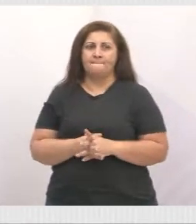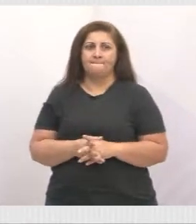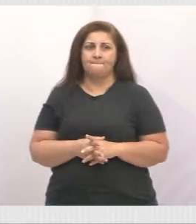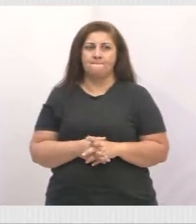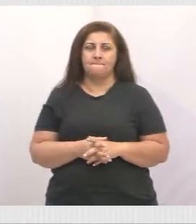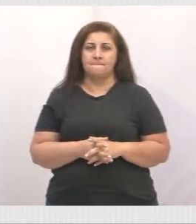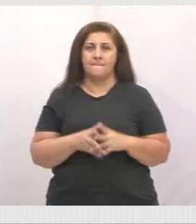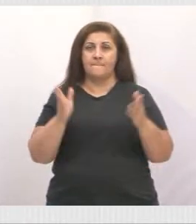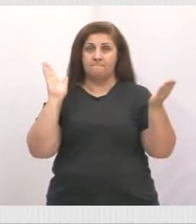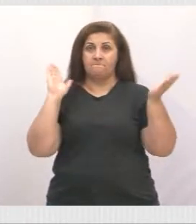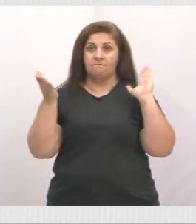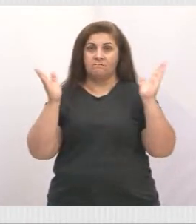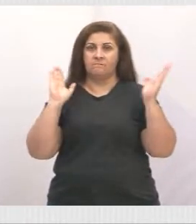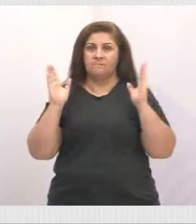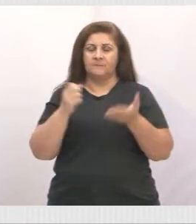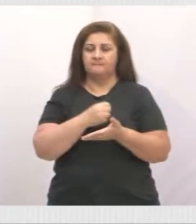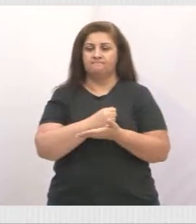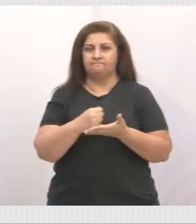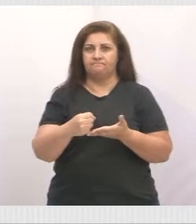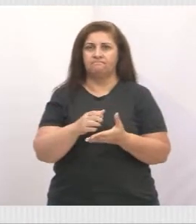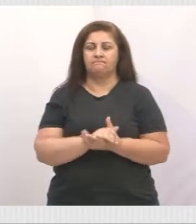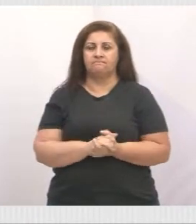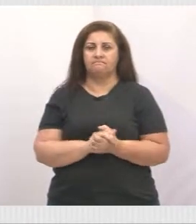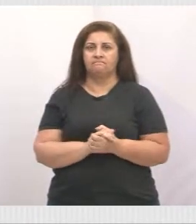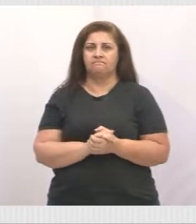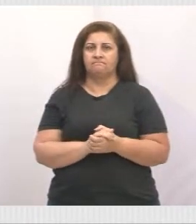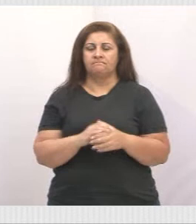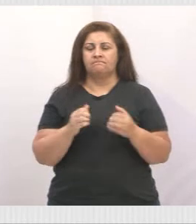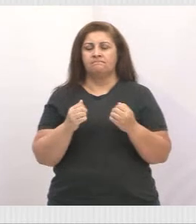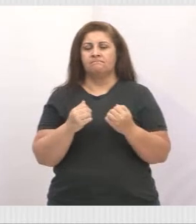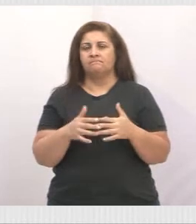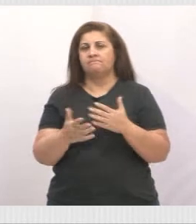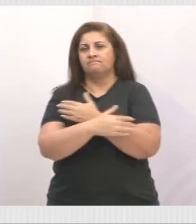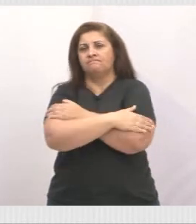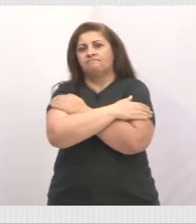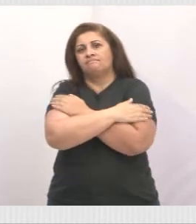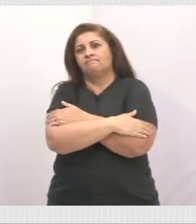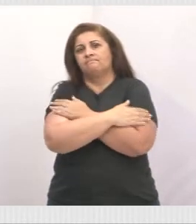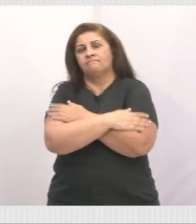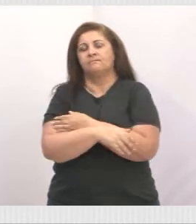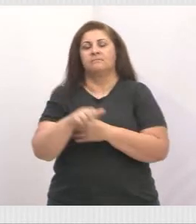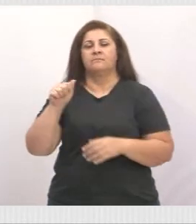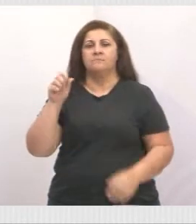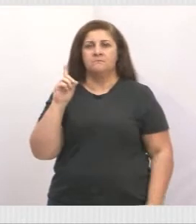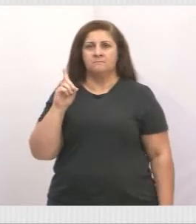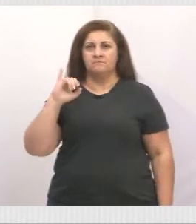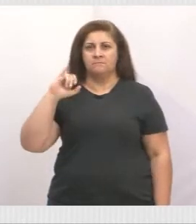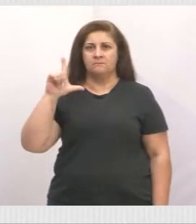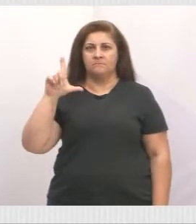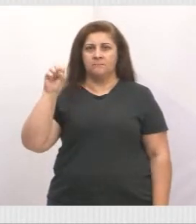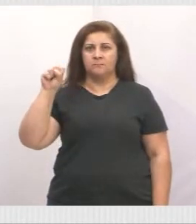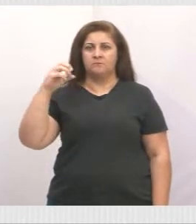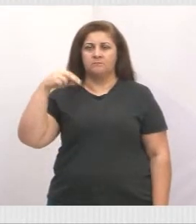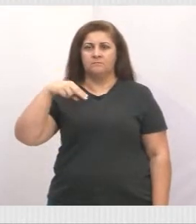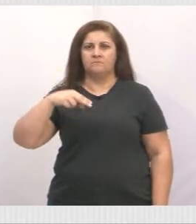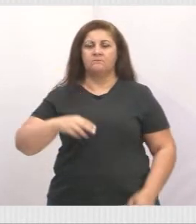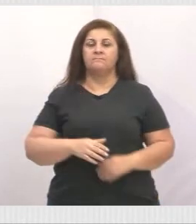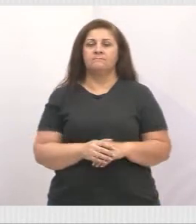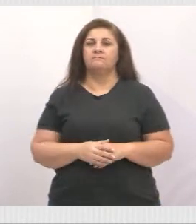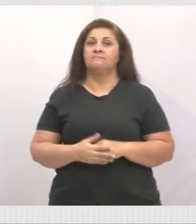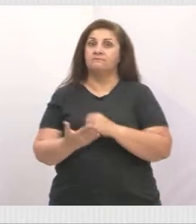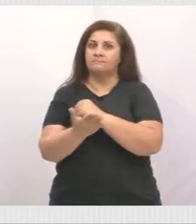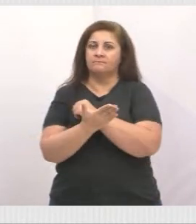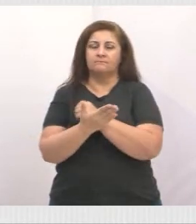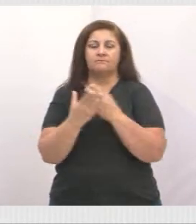caminhão passou ali, como solicitamos. Quero mandar um grande abraço ao Adilson, o Adilson que nos atendeu